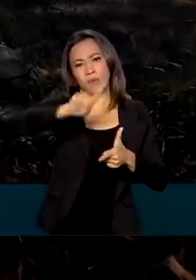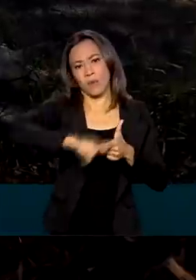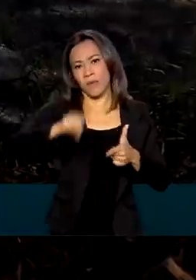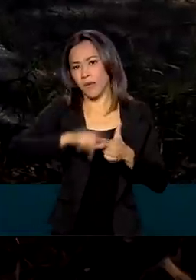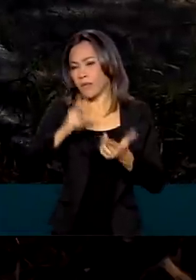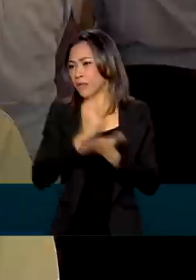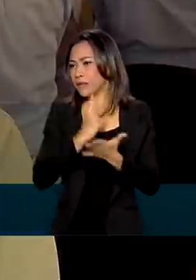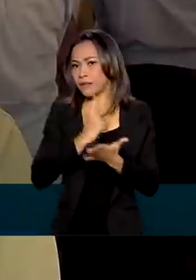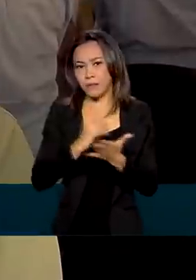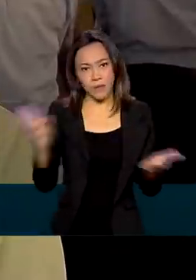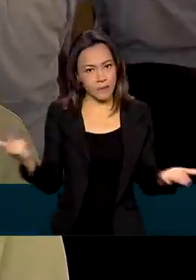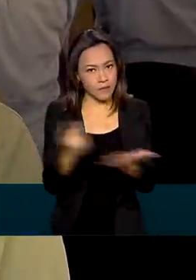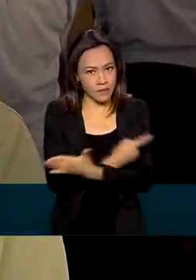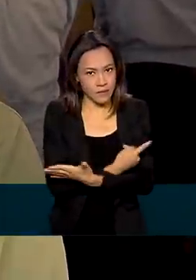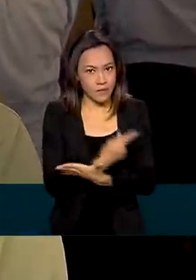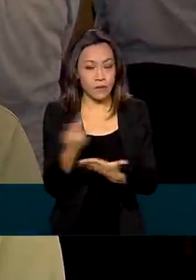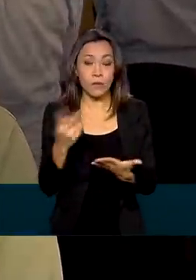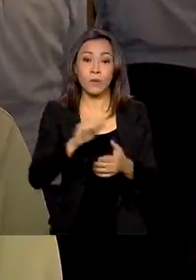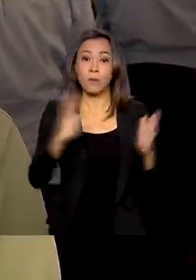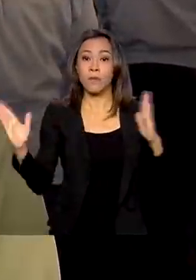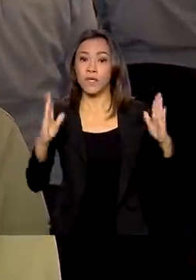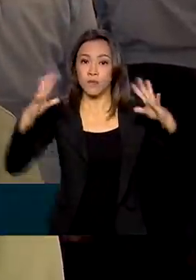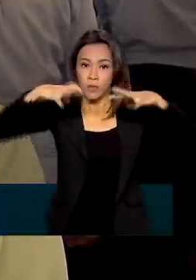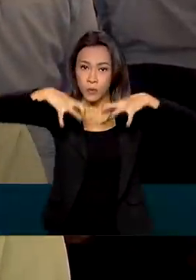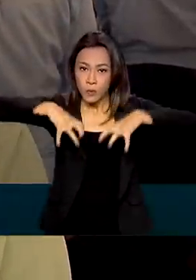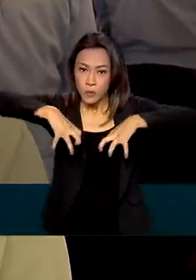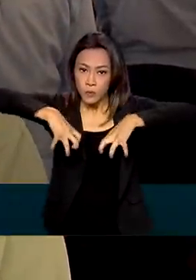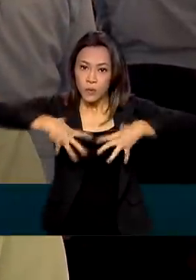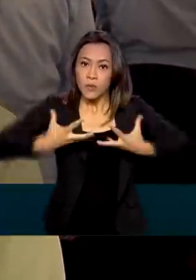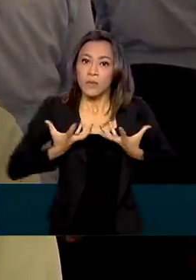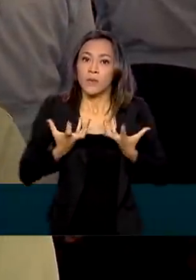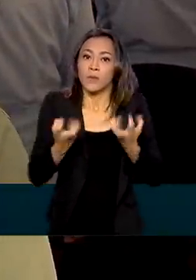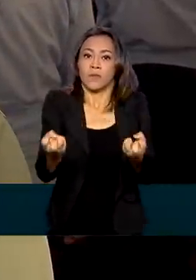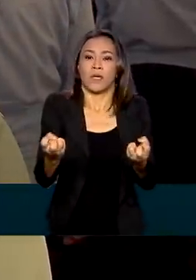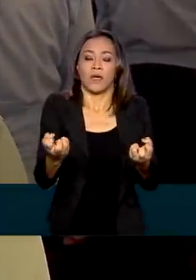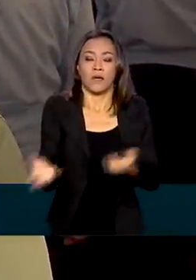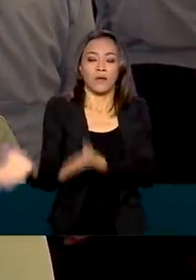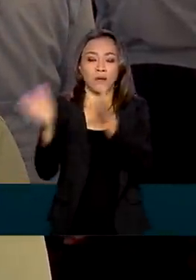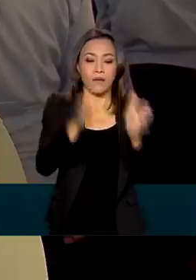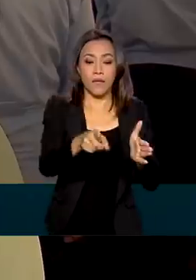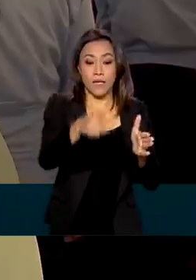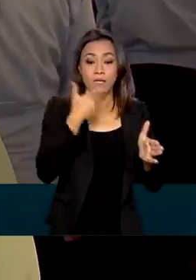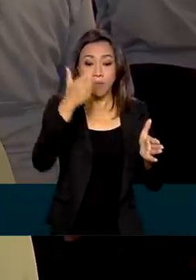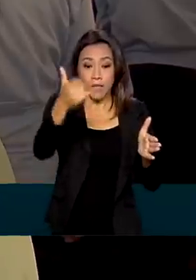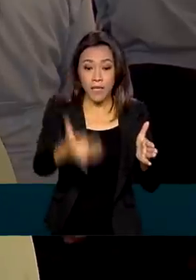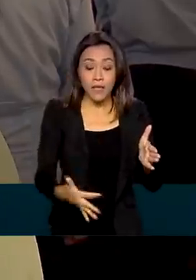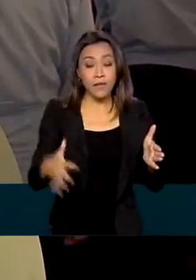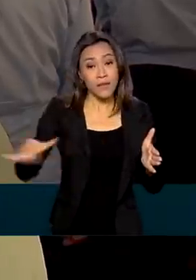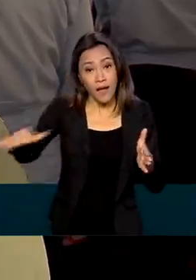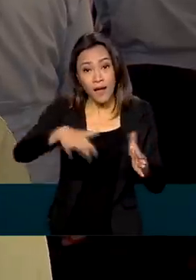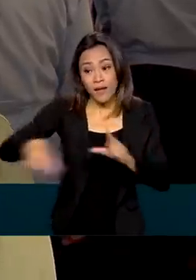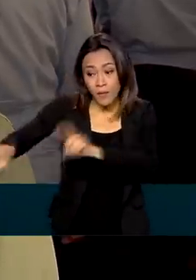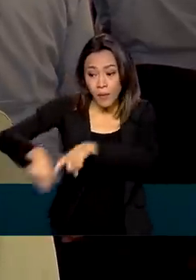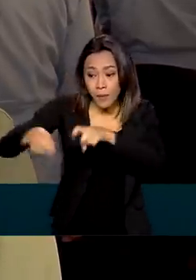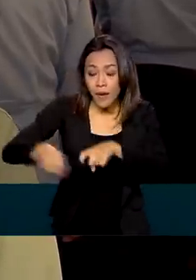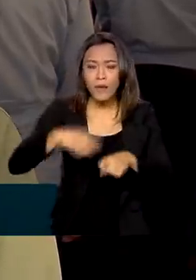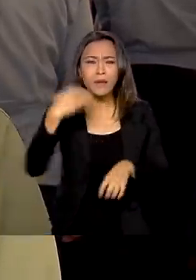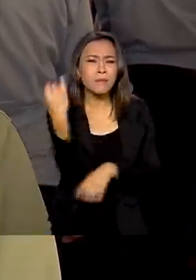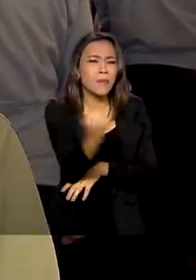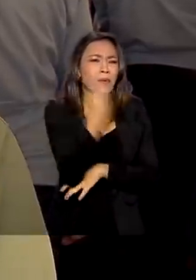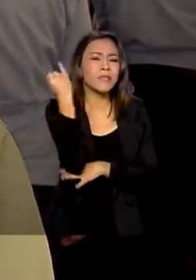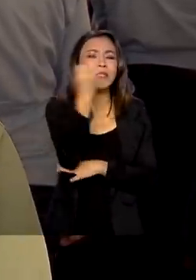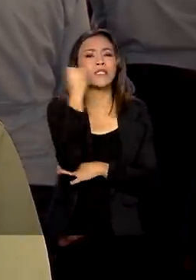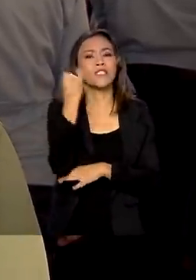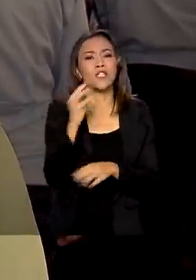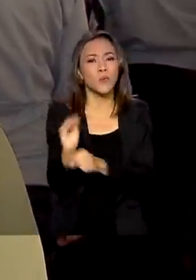épocas de estiagem. Principalmente para a agricultura e pecuária, a gente acha necessário que também as cidades cuidem dos